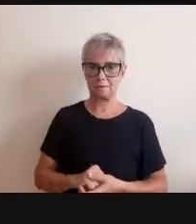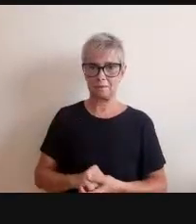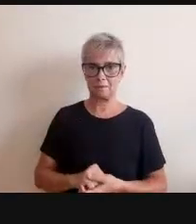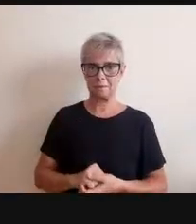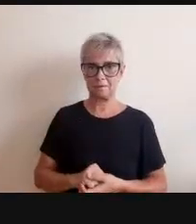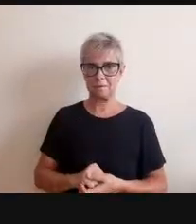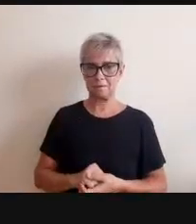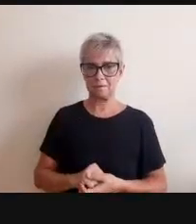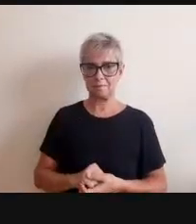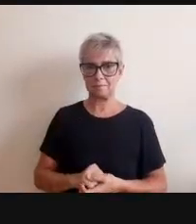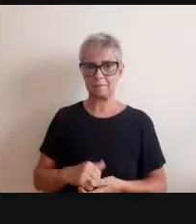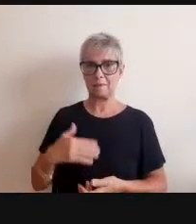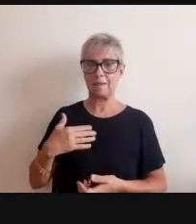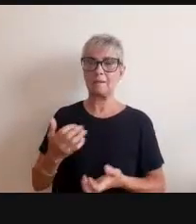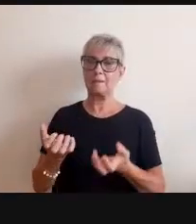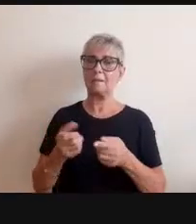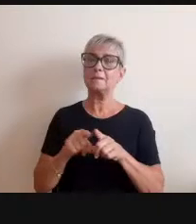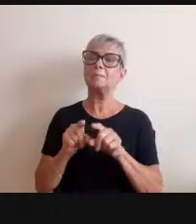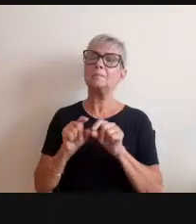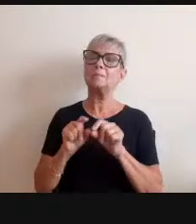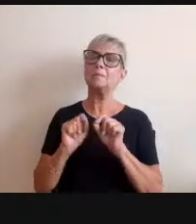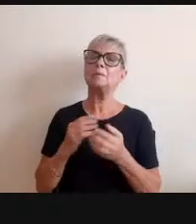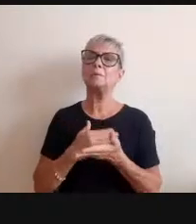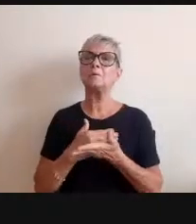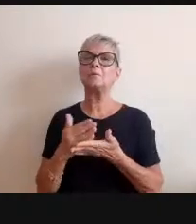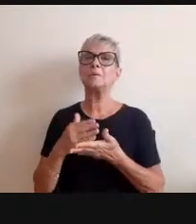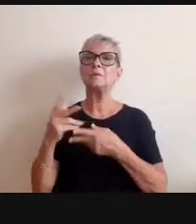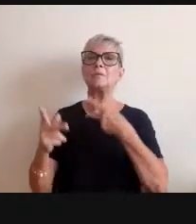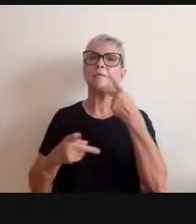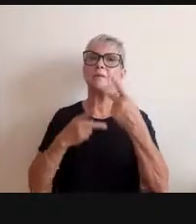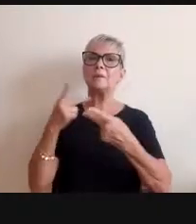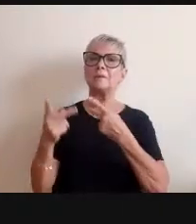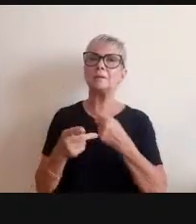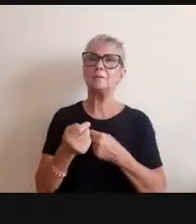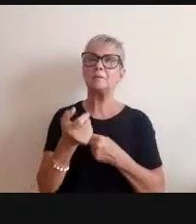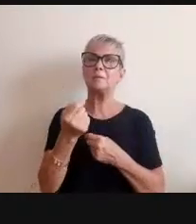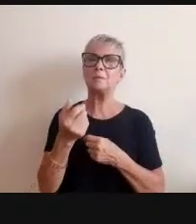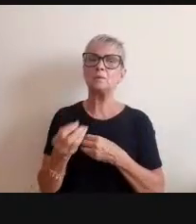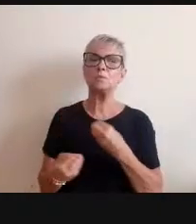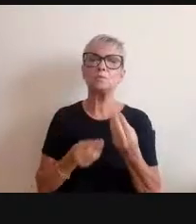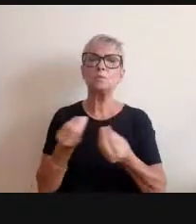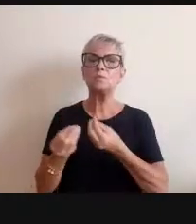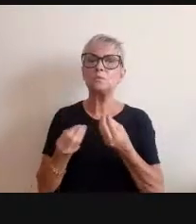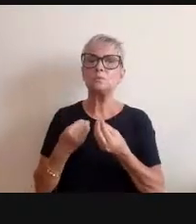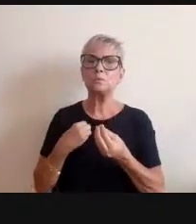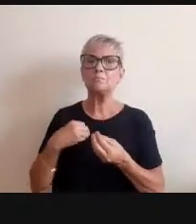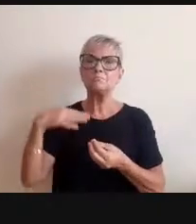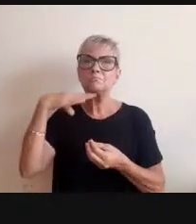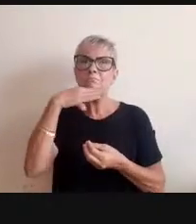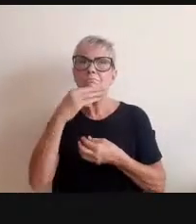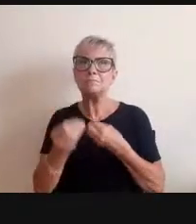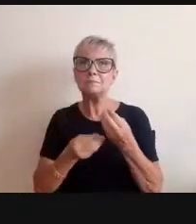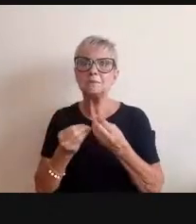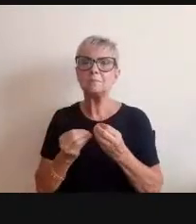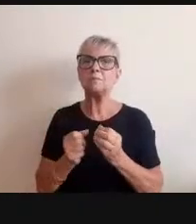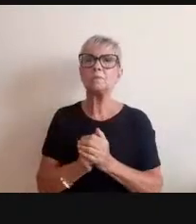Eu queria começar falando um pouquinho de como que eu vejo a curadoria.